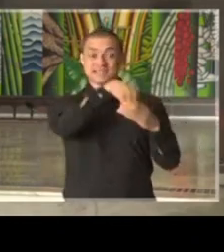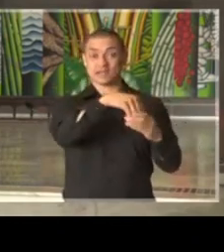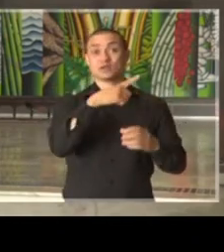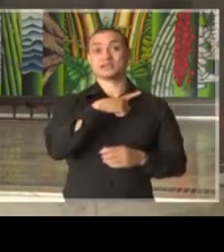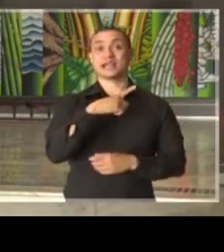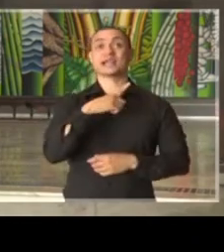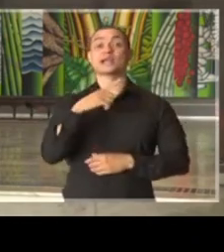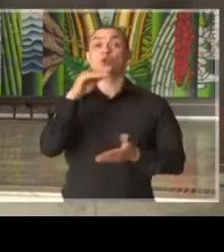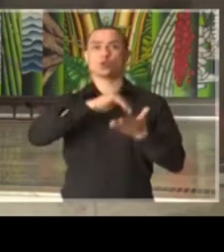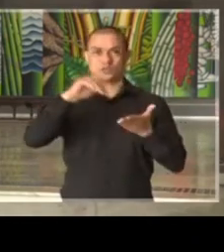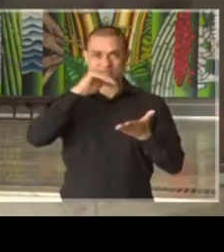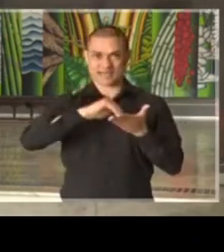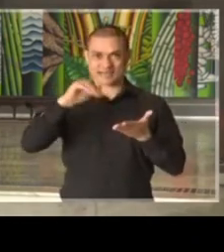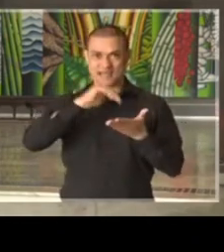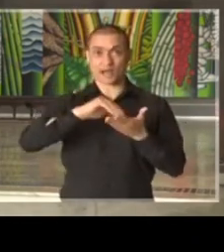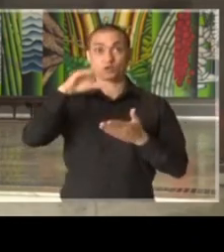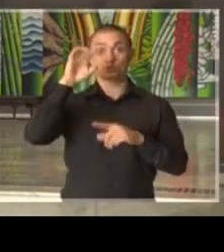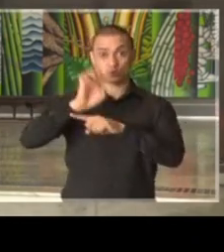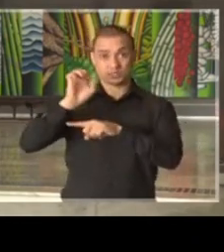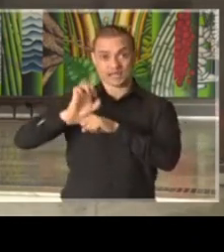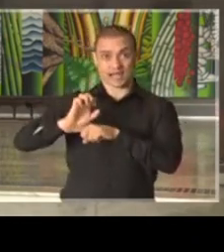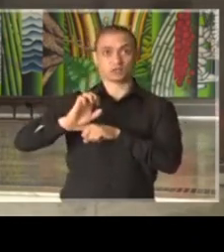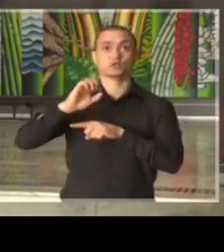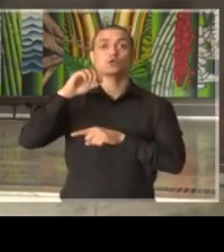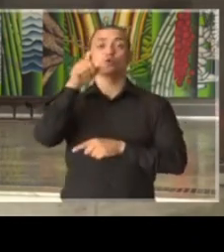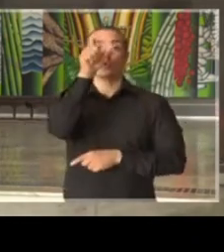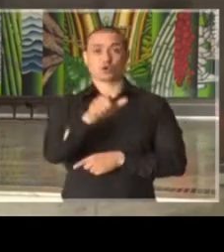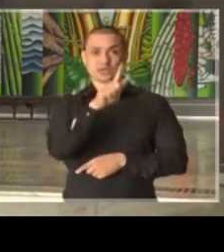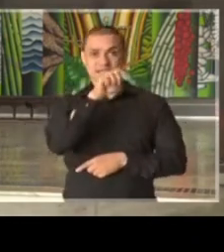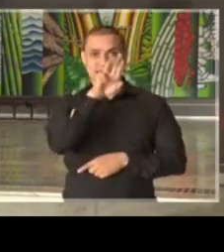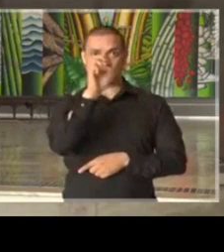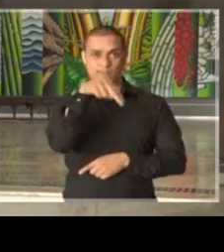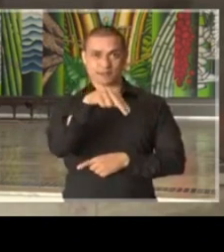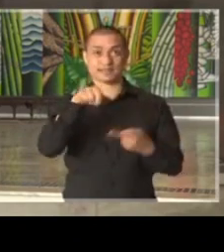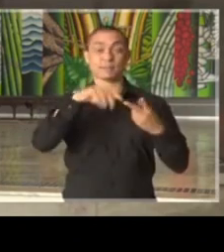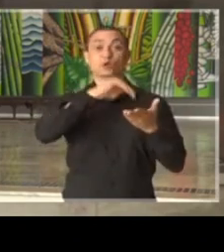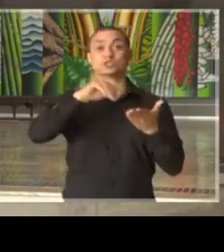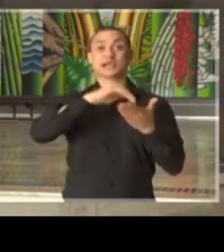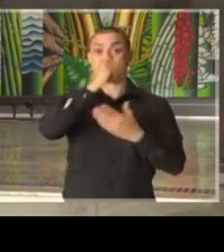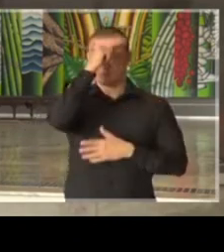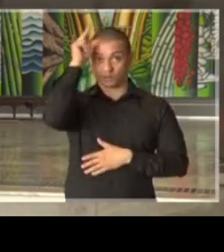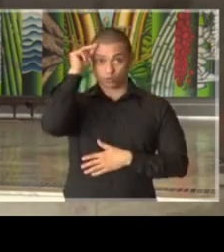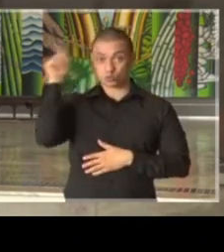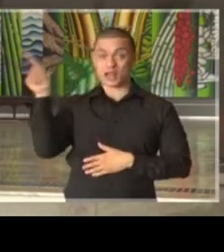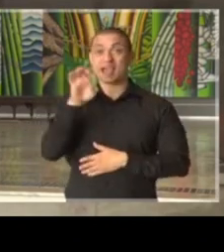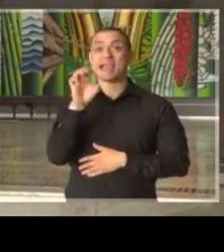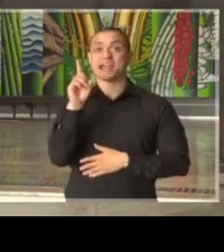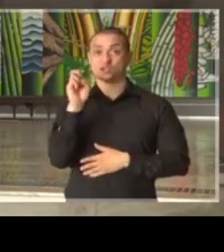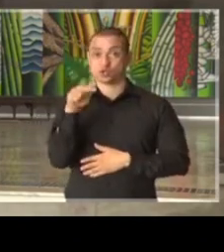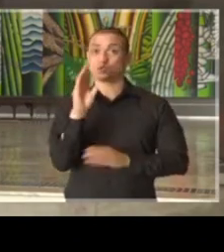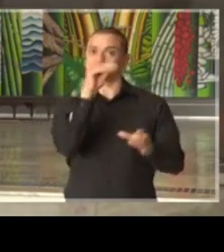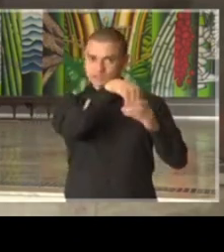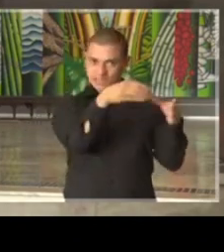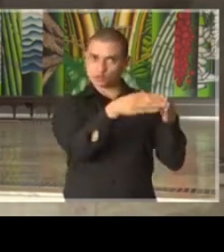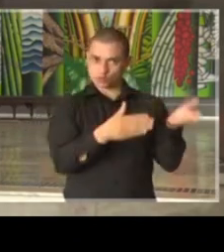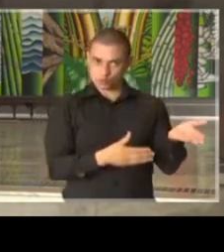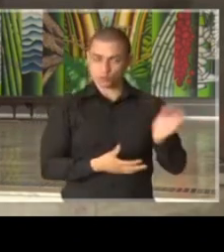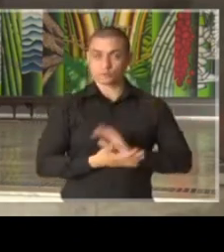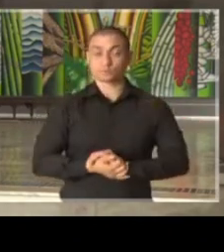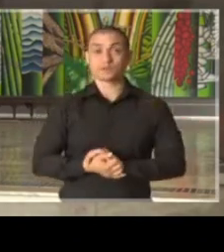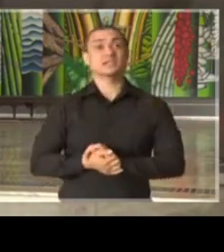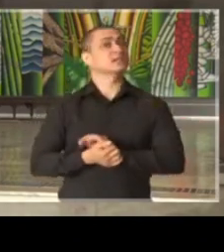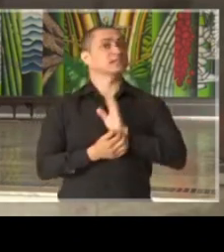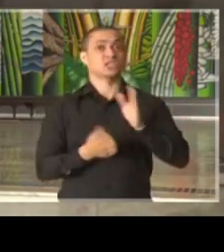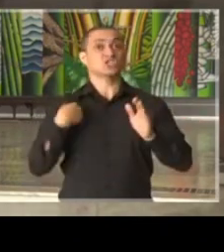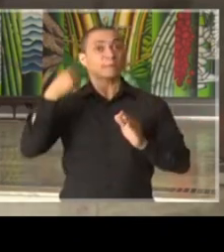os secretários do Estado, Zé Henrique Guerma, e o secretário do município de São Paulo, Edson Aparecido, nós temos todos